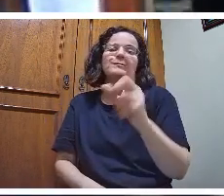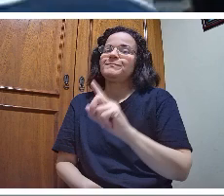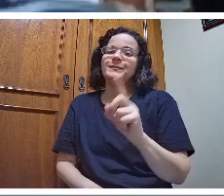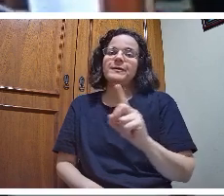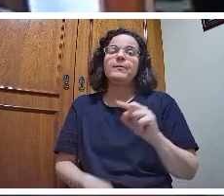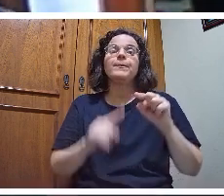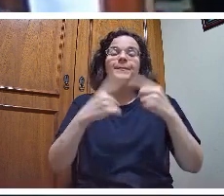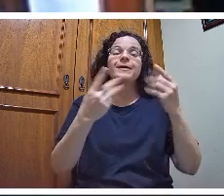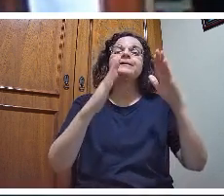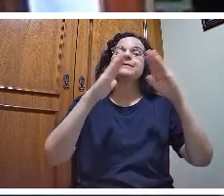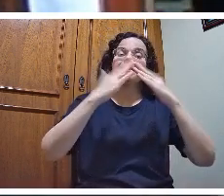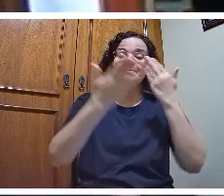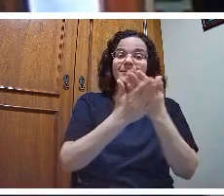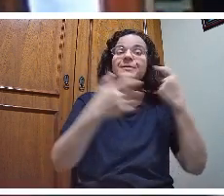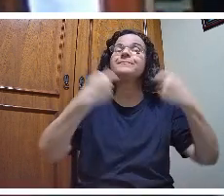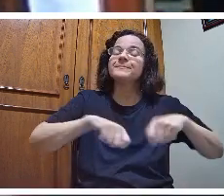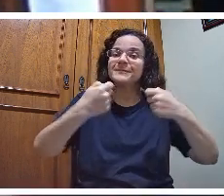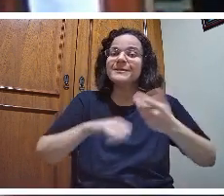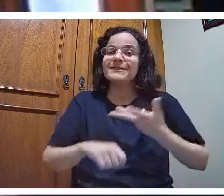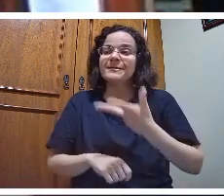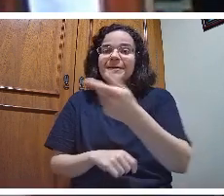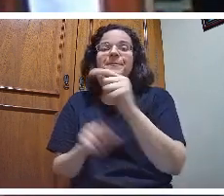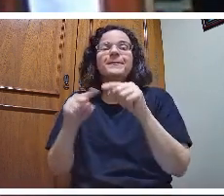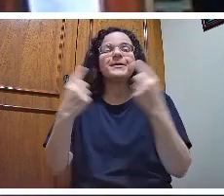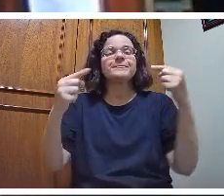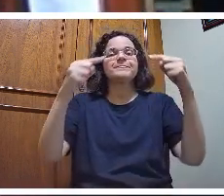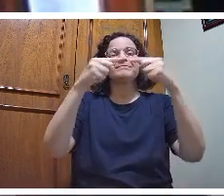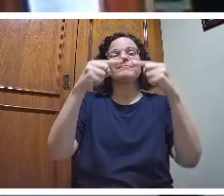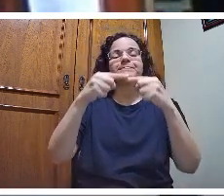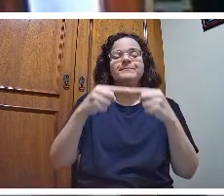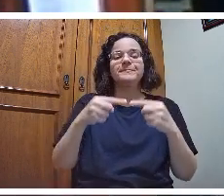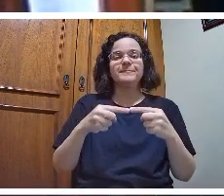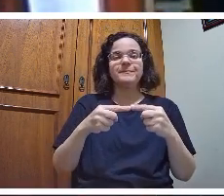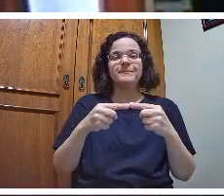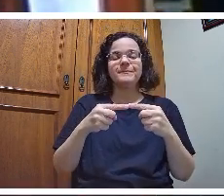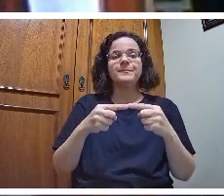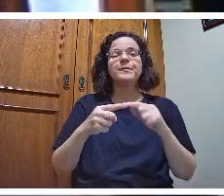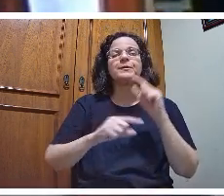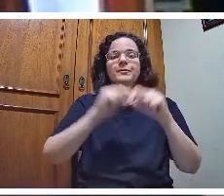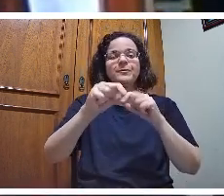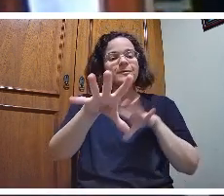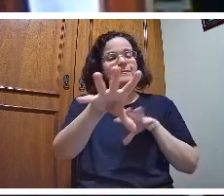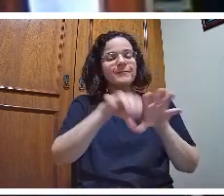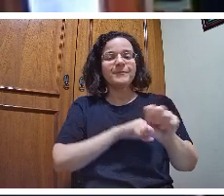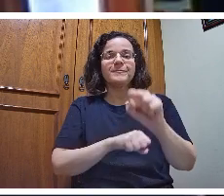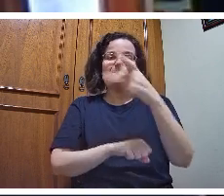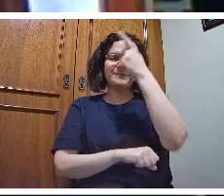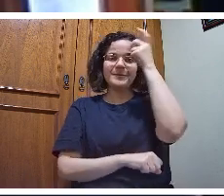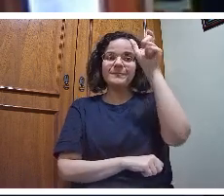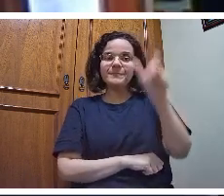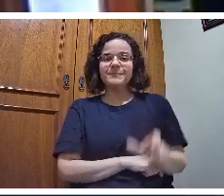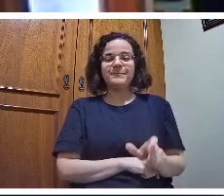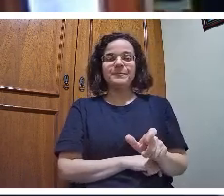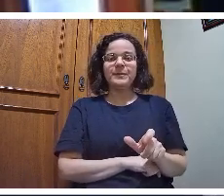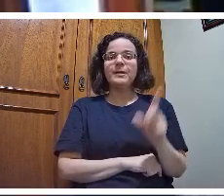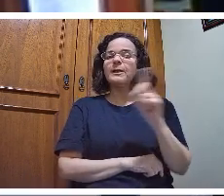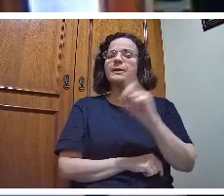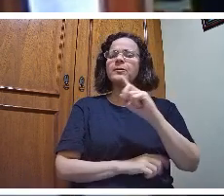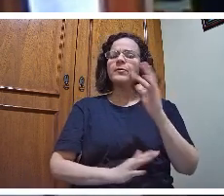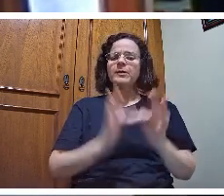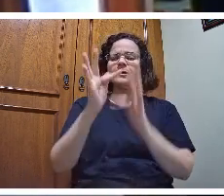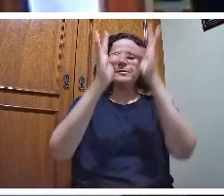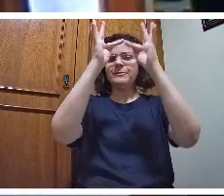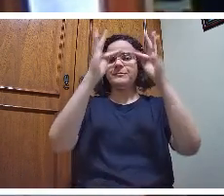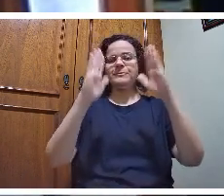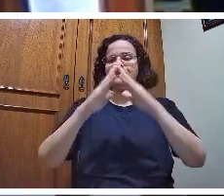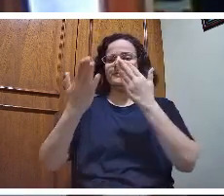com o processo fundamental da formação do indivíduo. não é uma tecnologia à escola. É uma instituição de reflexão, de